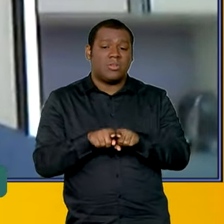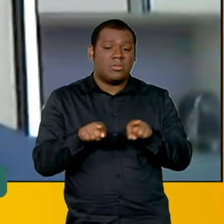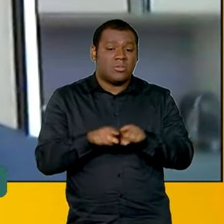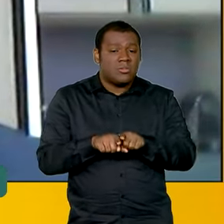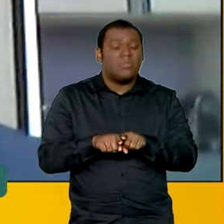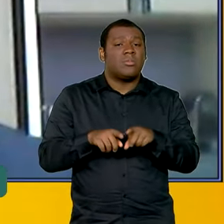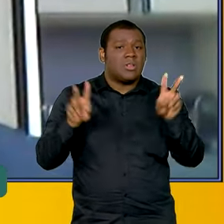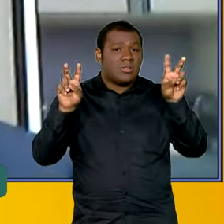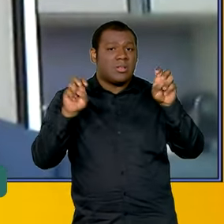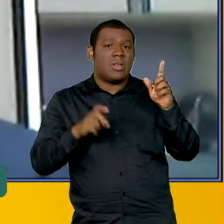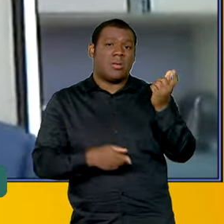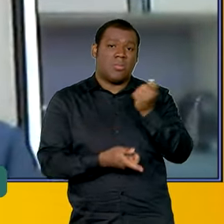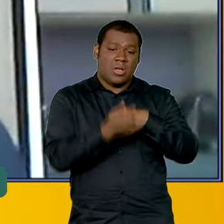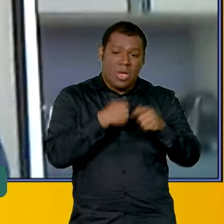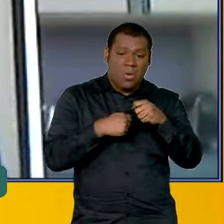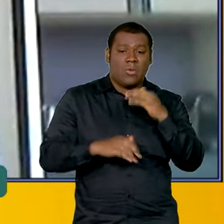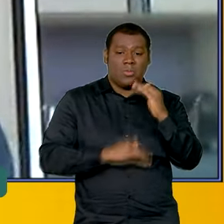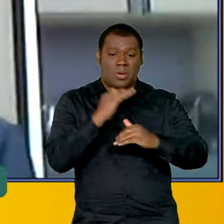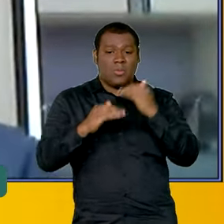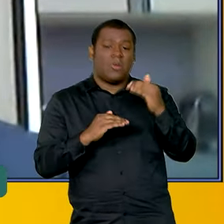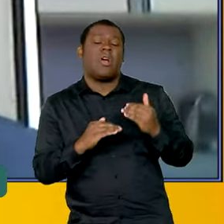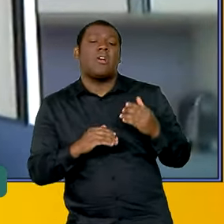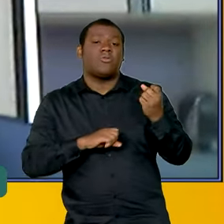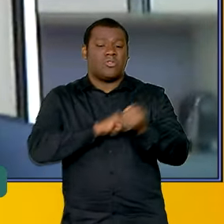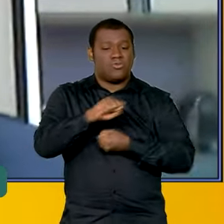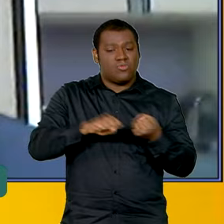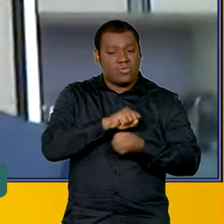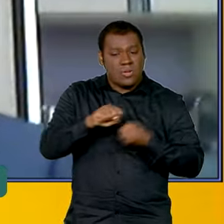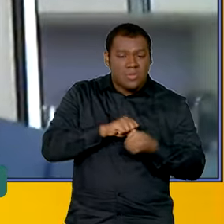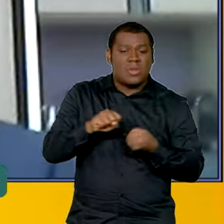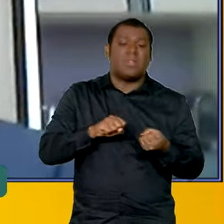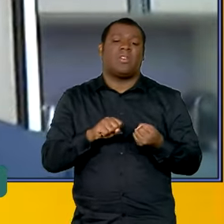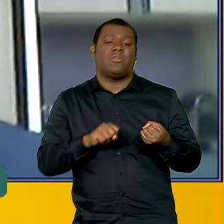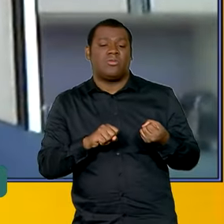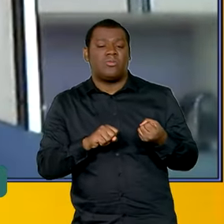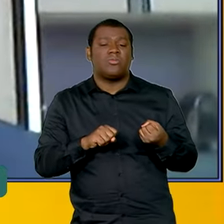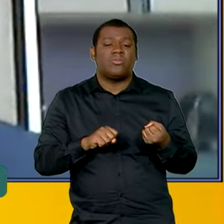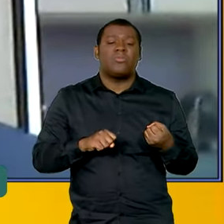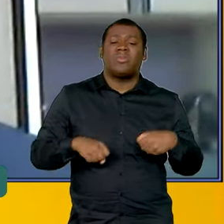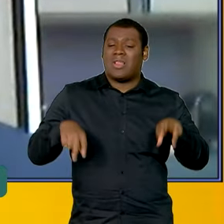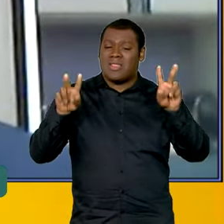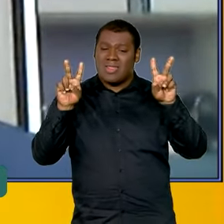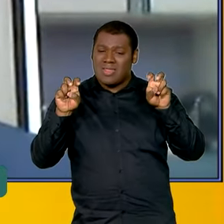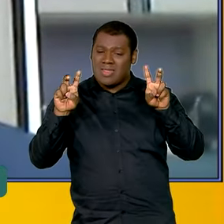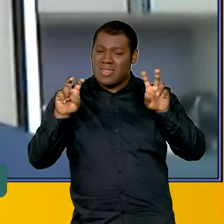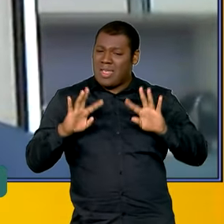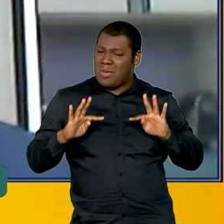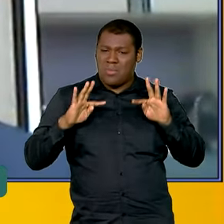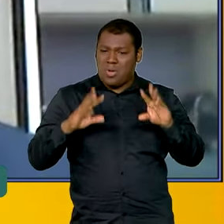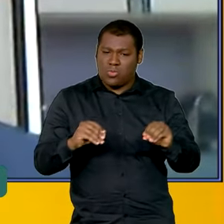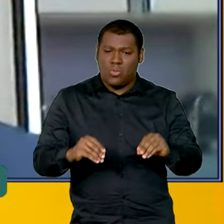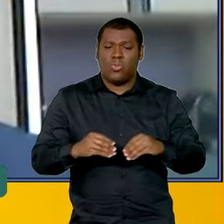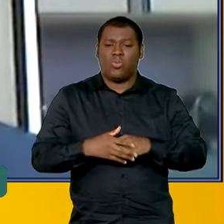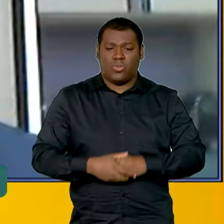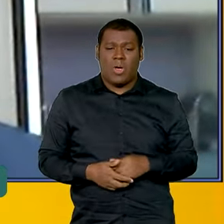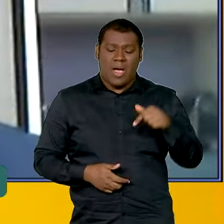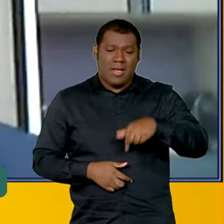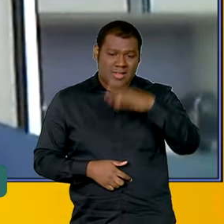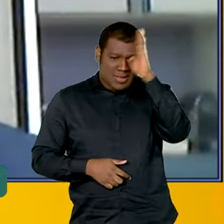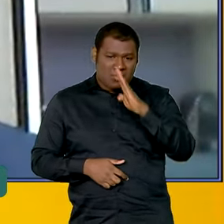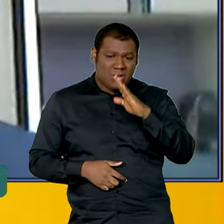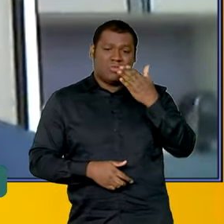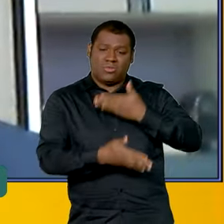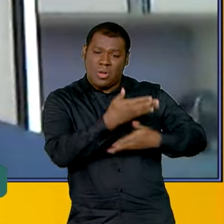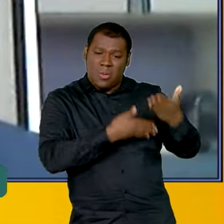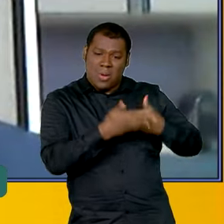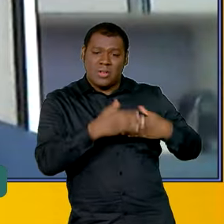desenvolvimento sustentável, a integração regional. Todos esses aspectos são compartilhados pelos dois